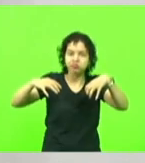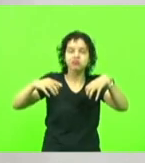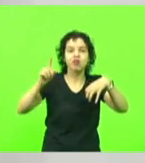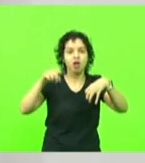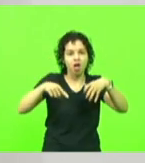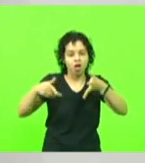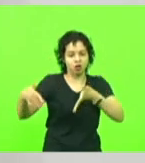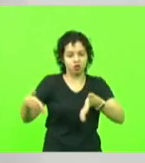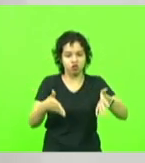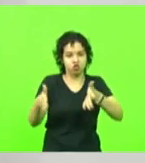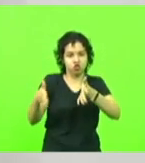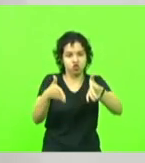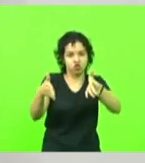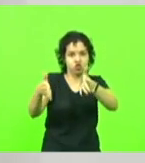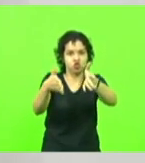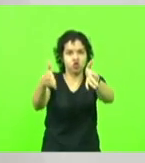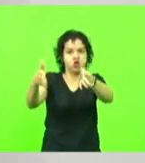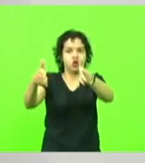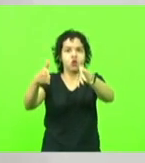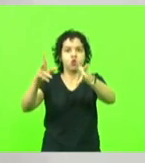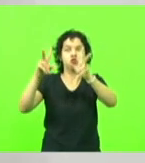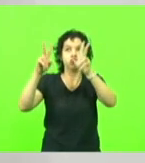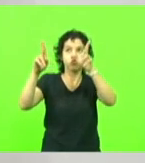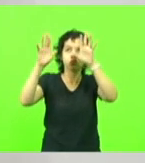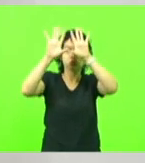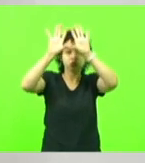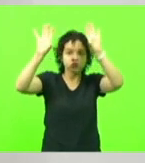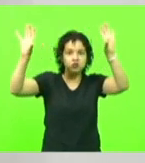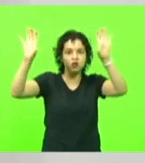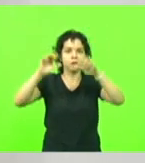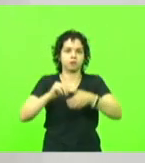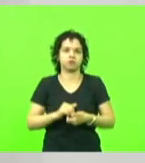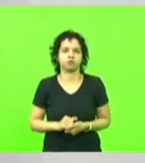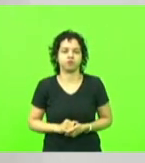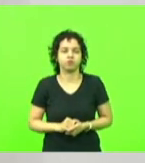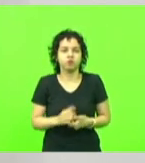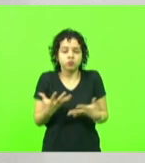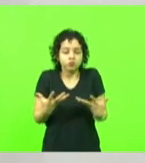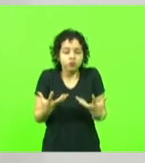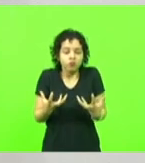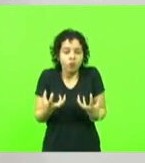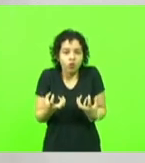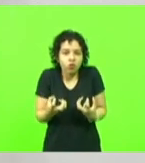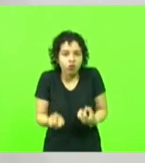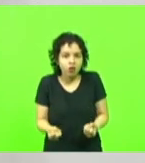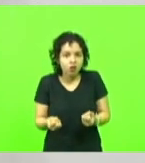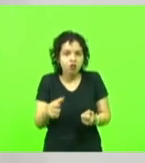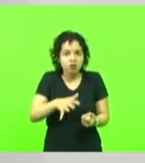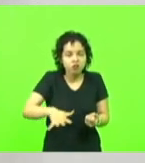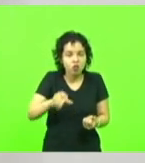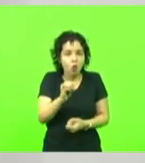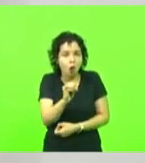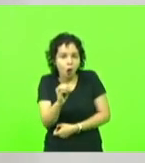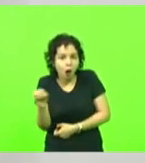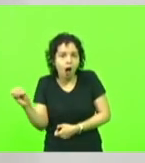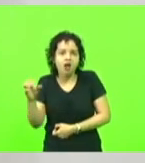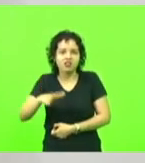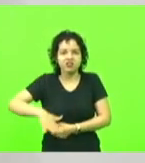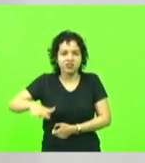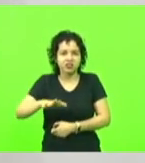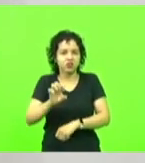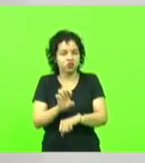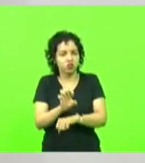voadores. A seca, as estiagens extremas que assolam cada vez mais a região oeste e extremo oeste do nosso Estado